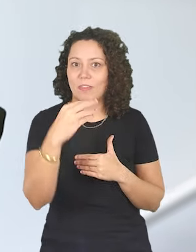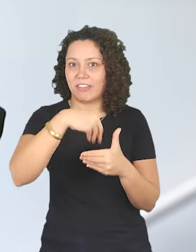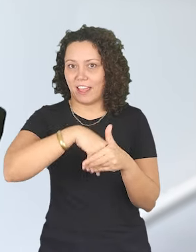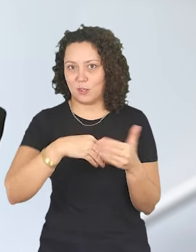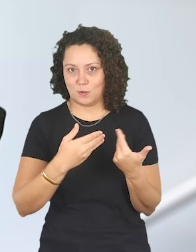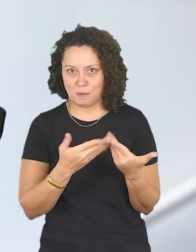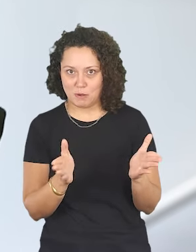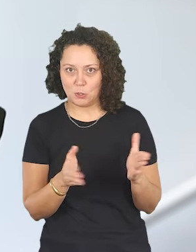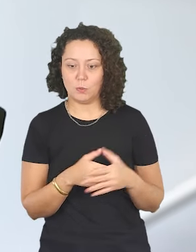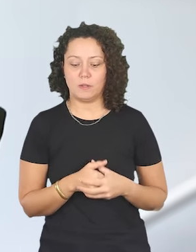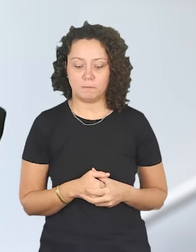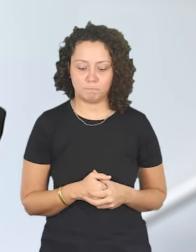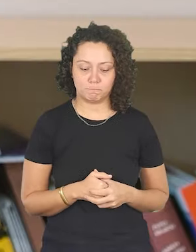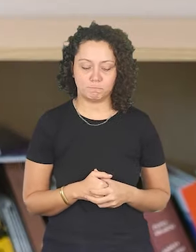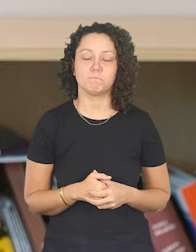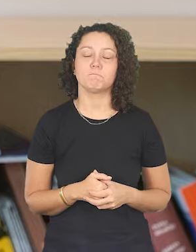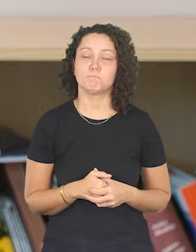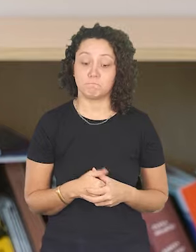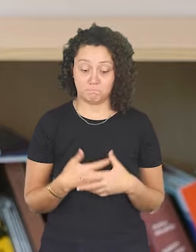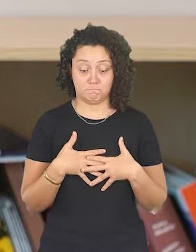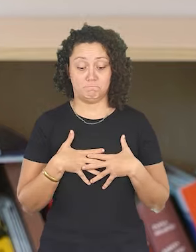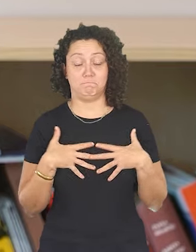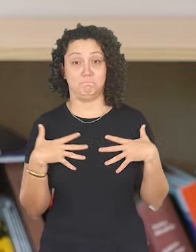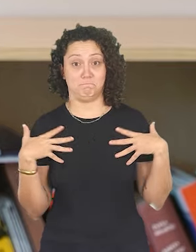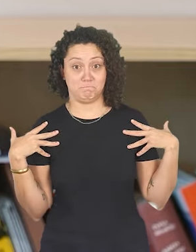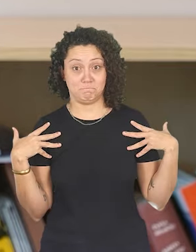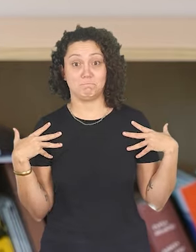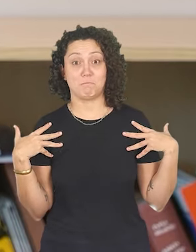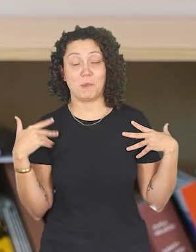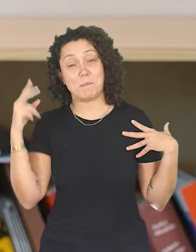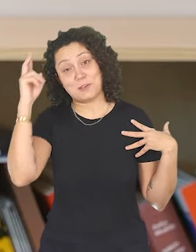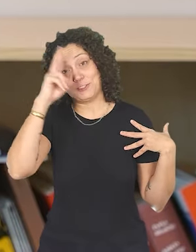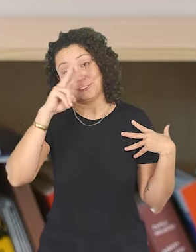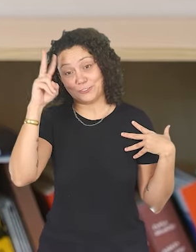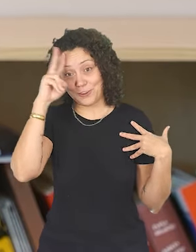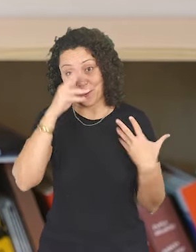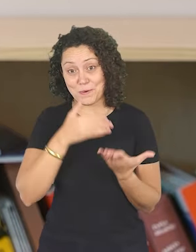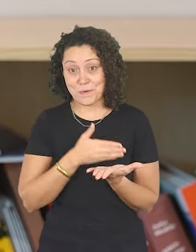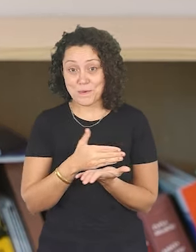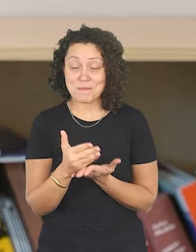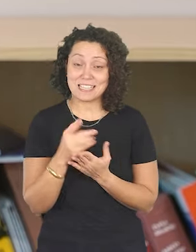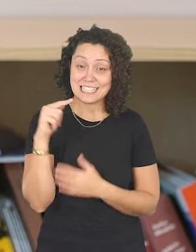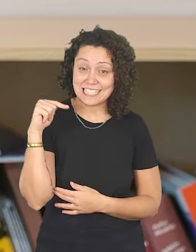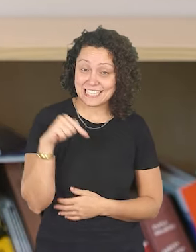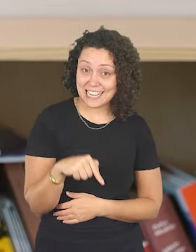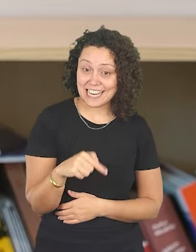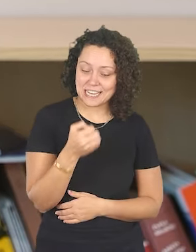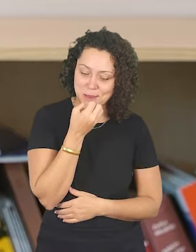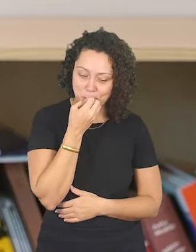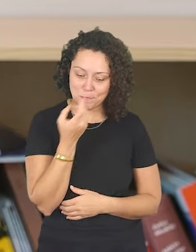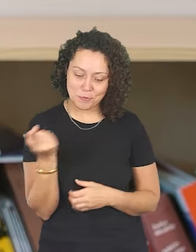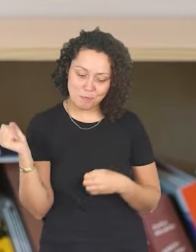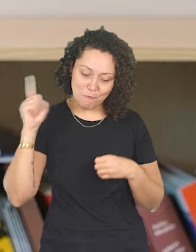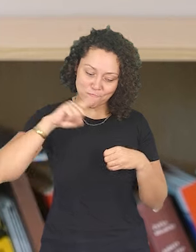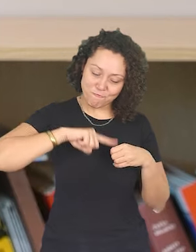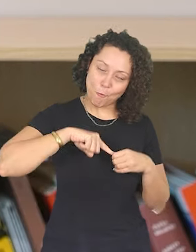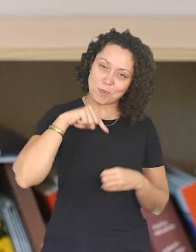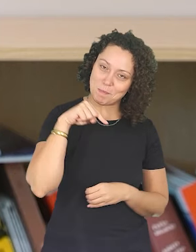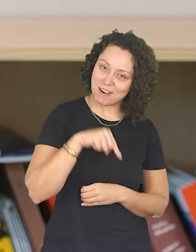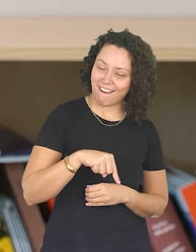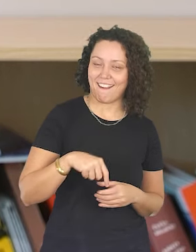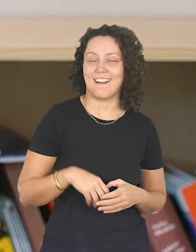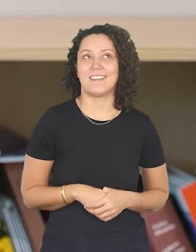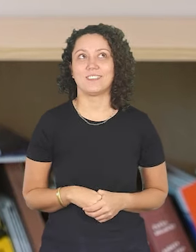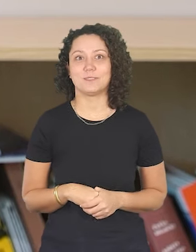nesse projeto de abertura. Uma honra, ainda mais porque eu comecei a trajetória aqui. Então é muito legal poder voltar